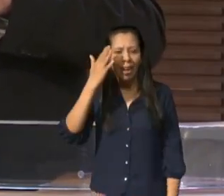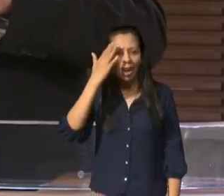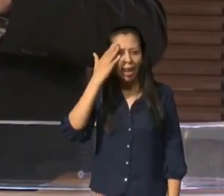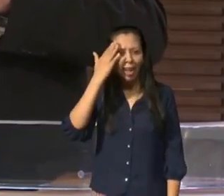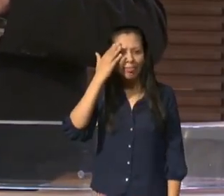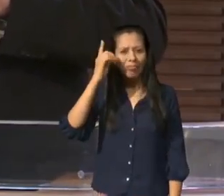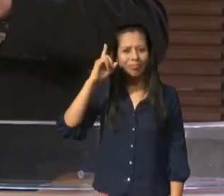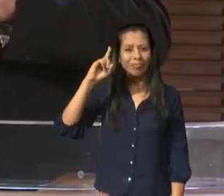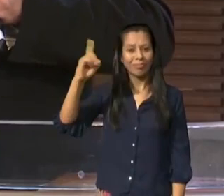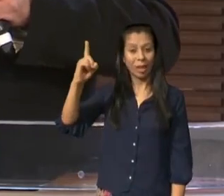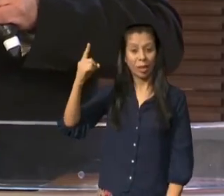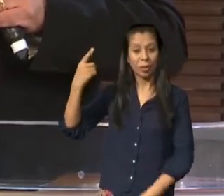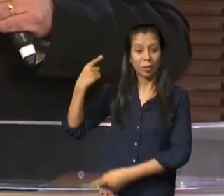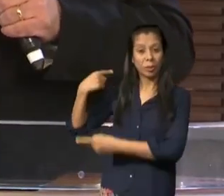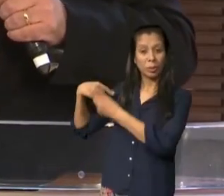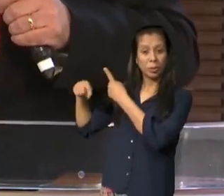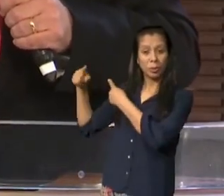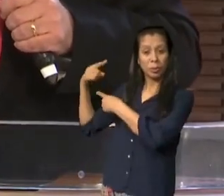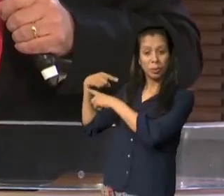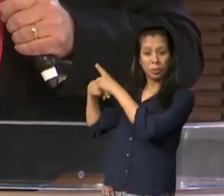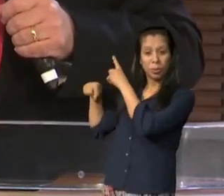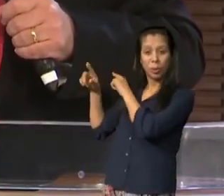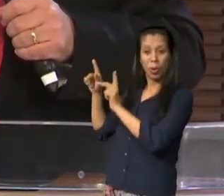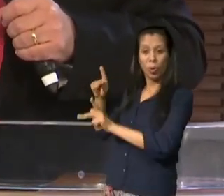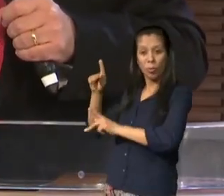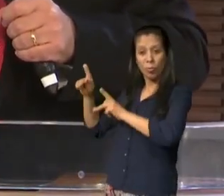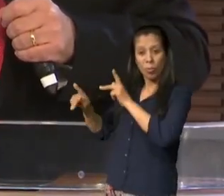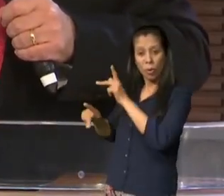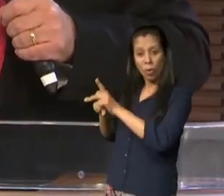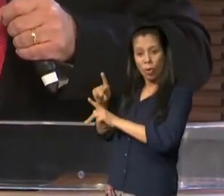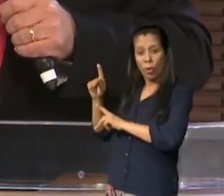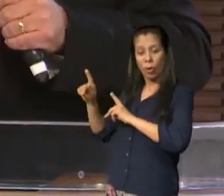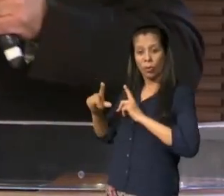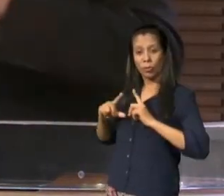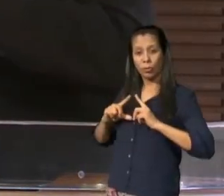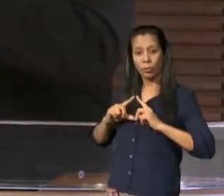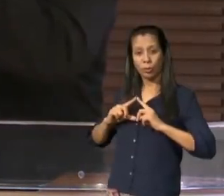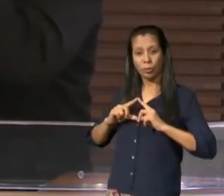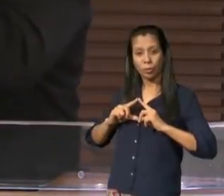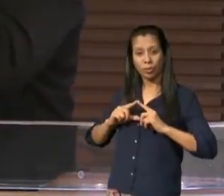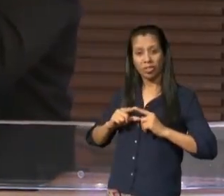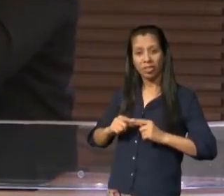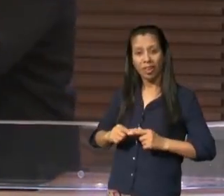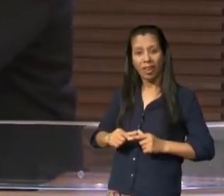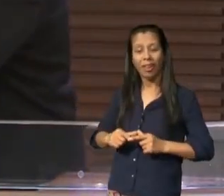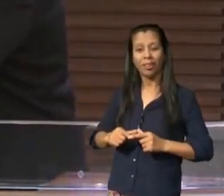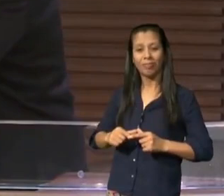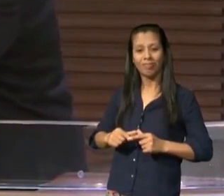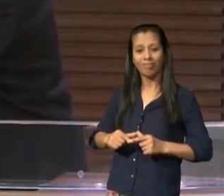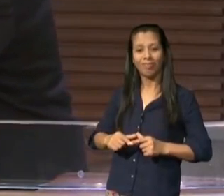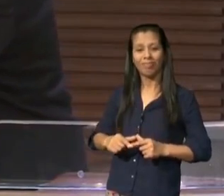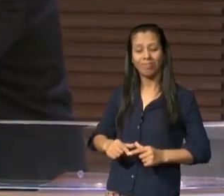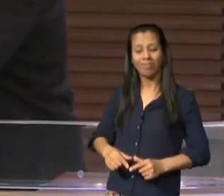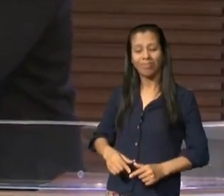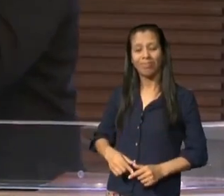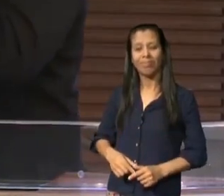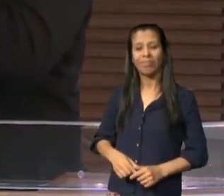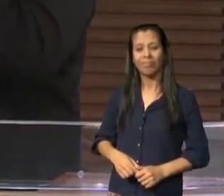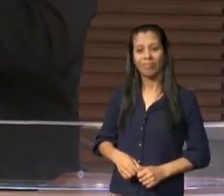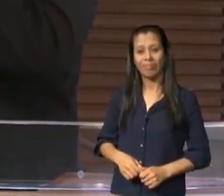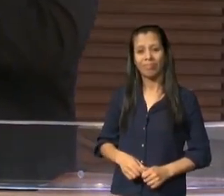porque no céu não há espaço para pessoas que mantêm um espírito de discórdia e de insubordinação